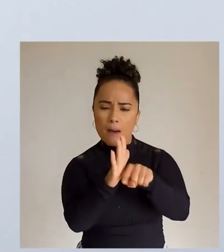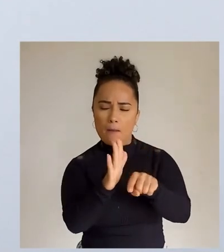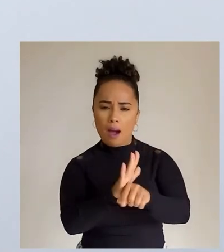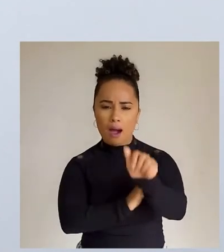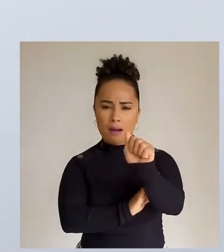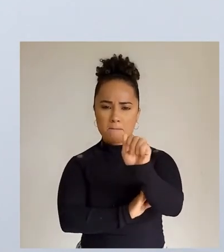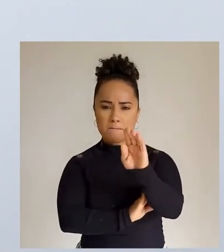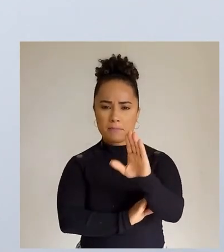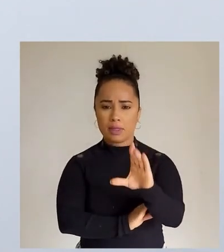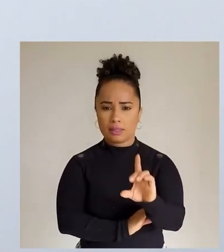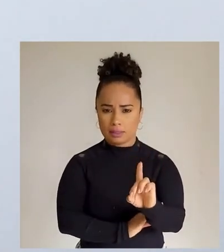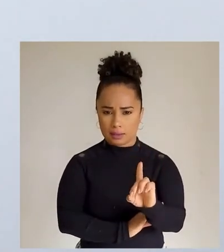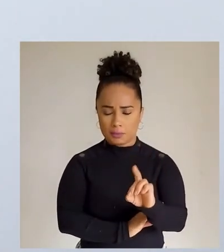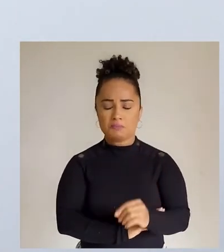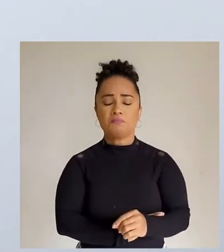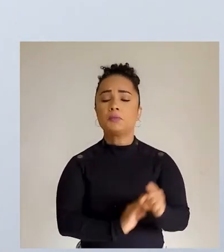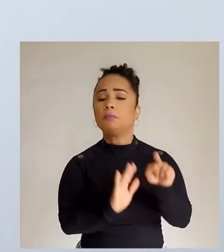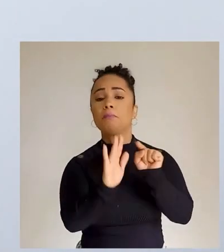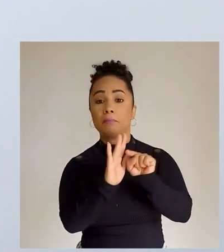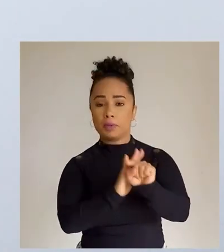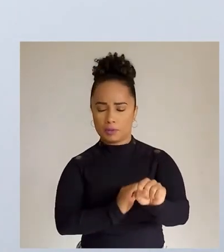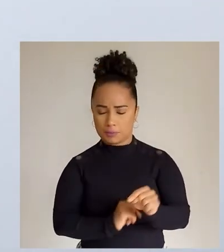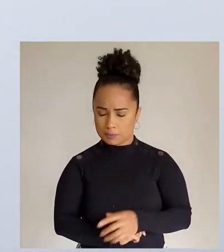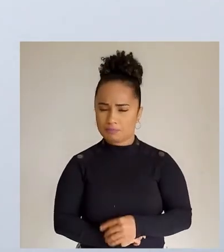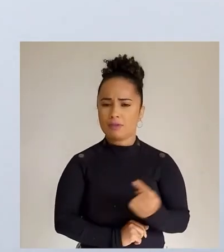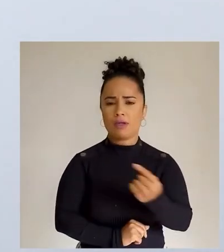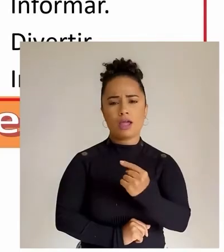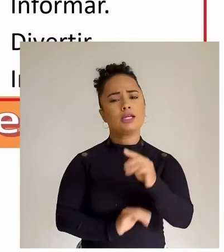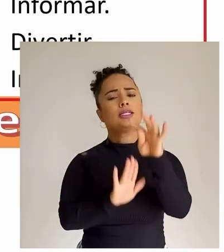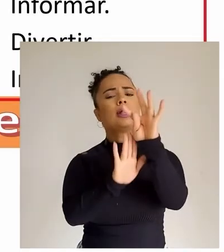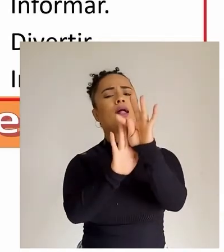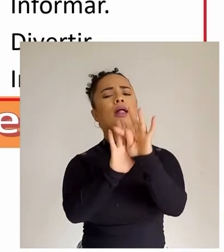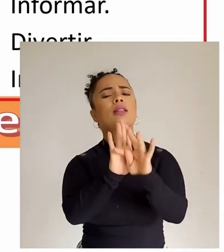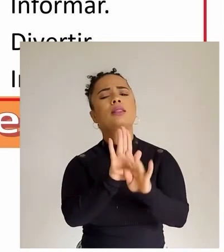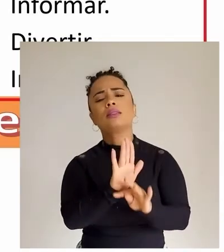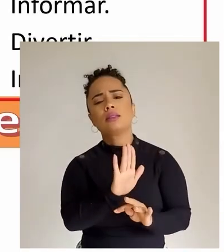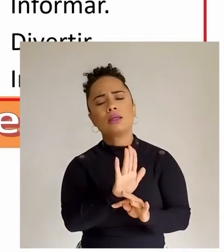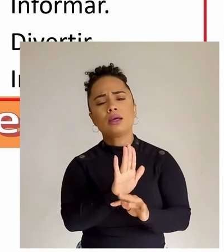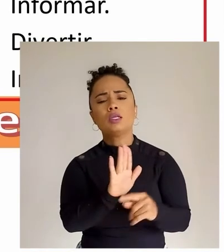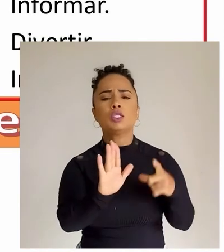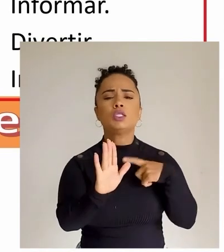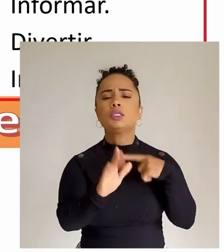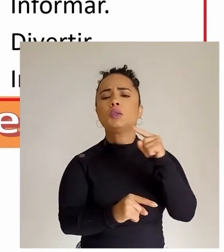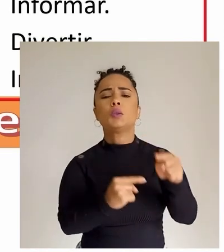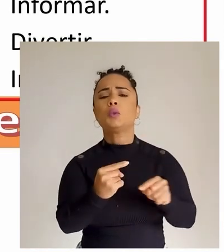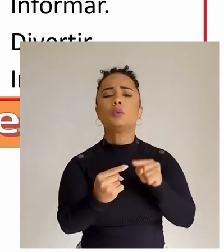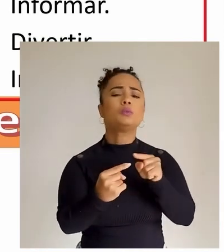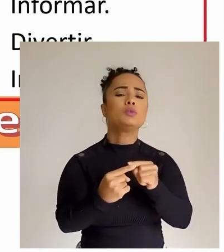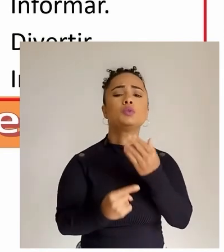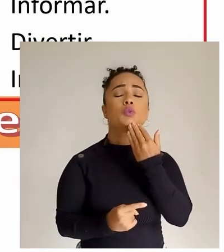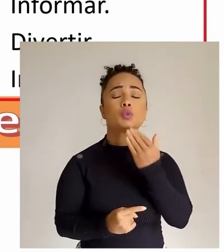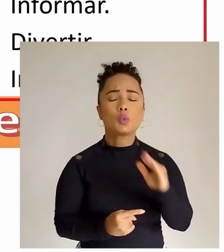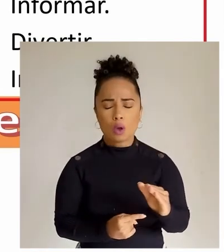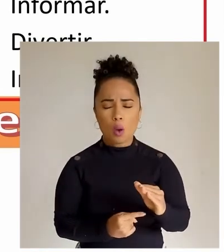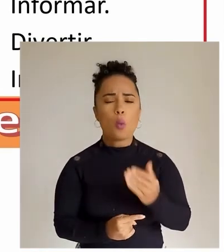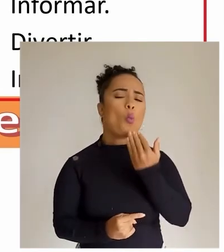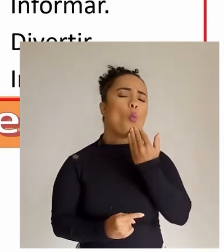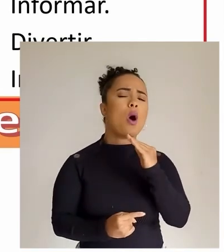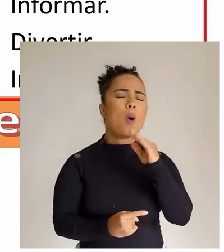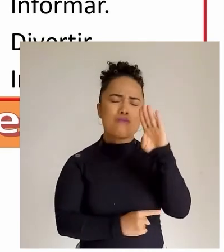E aí, as alternativas, a questão ela pede o seguinte, o texto lido possui como